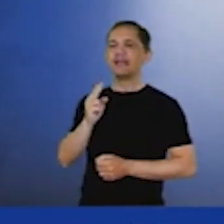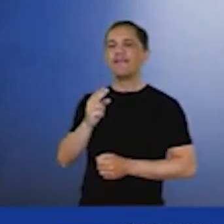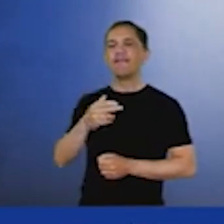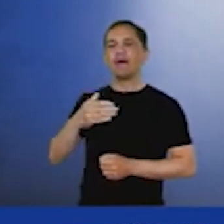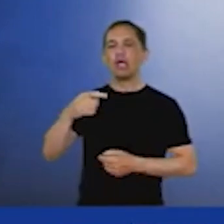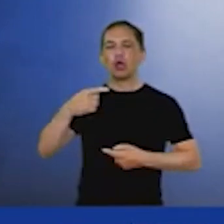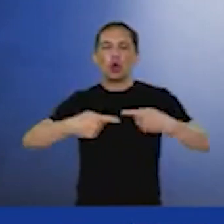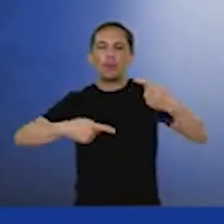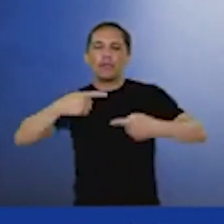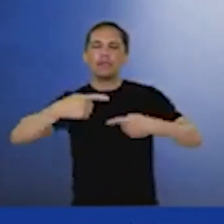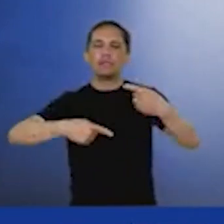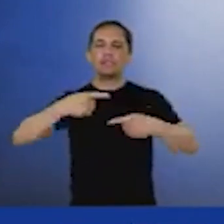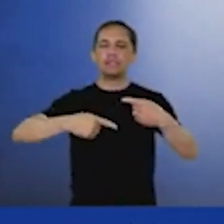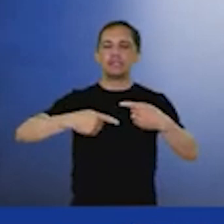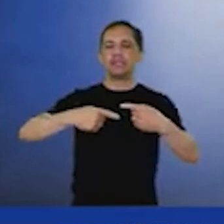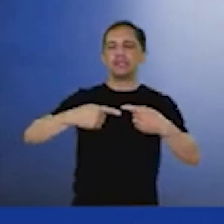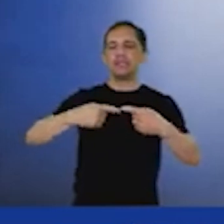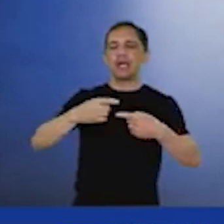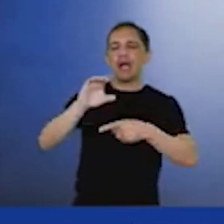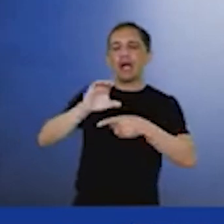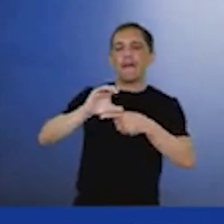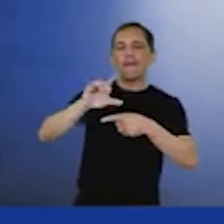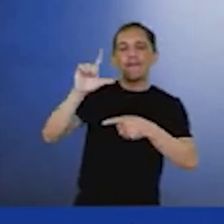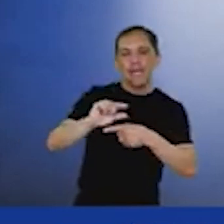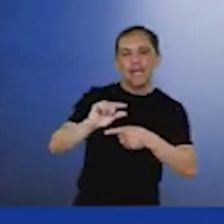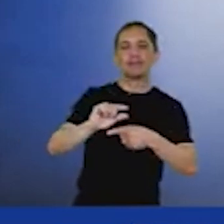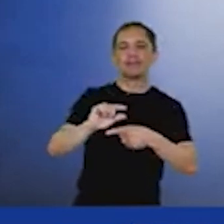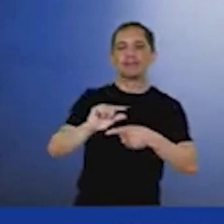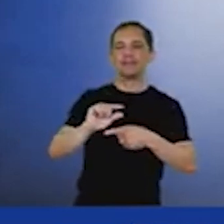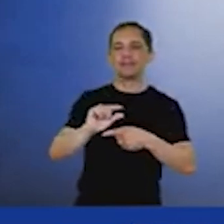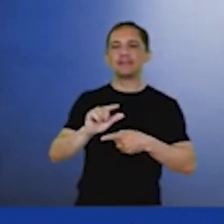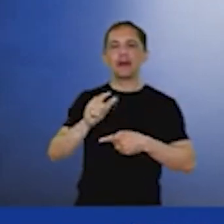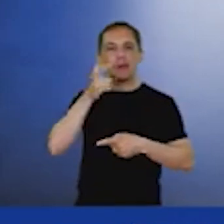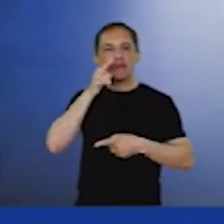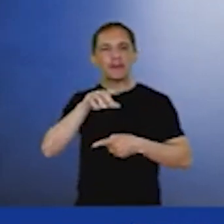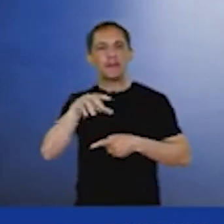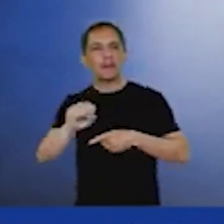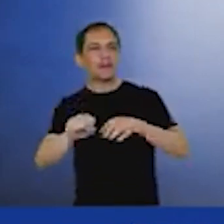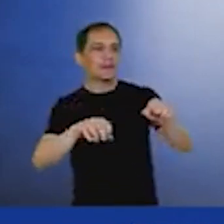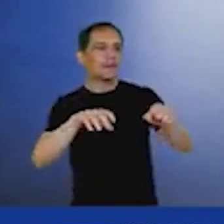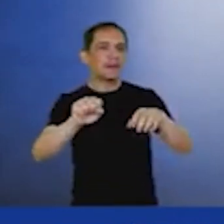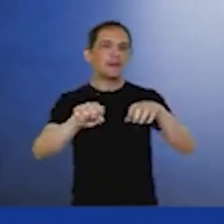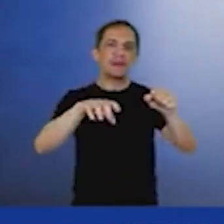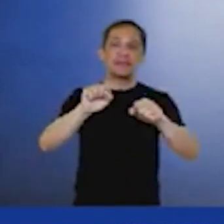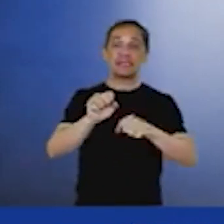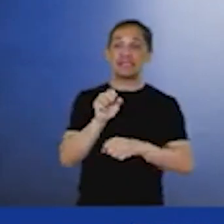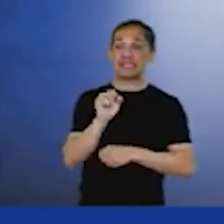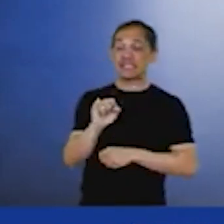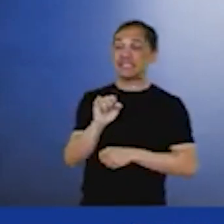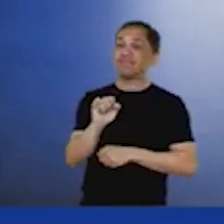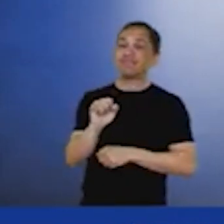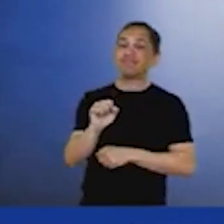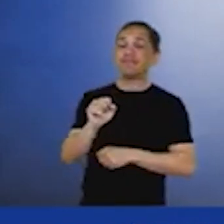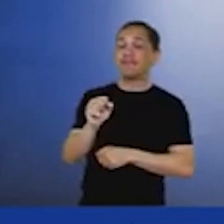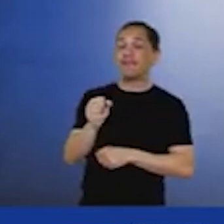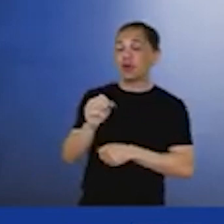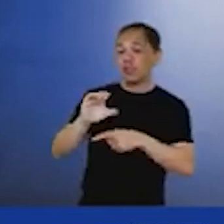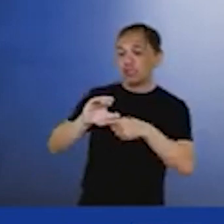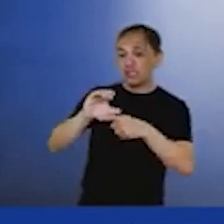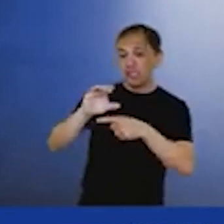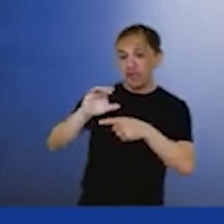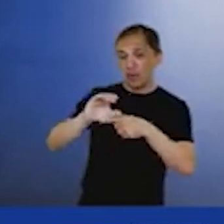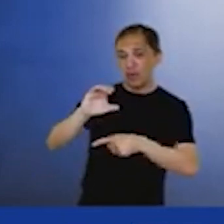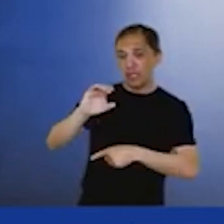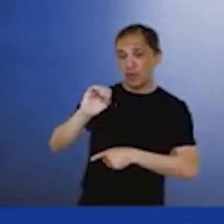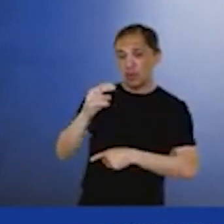barril. Então, vai ser um diferencial competitivo no portfólio internacional quem emitir menos por barril produzido.